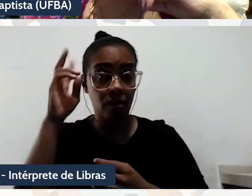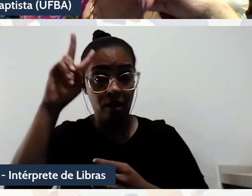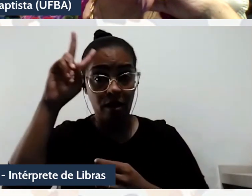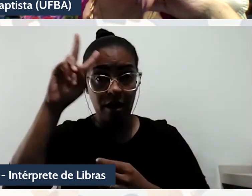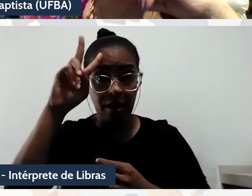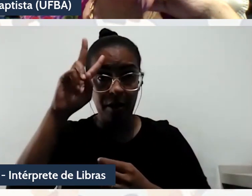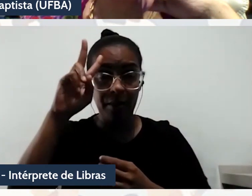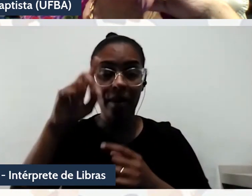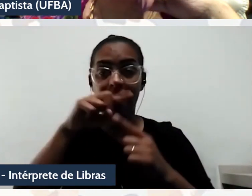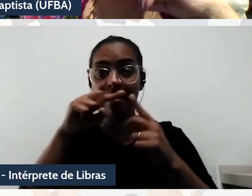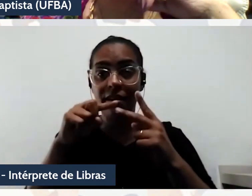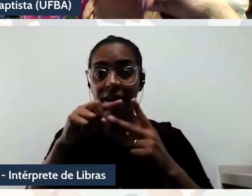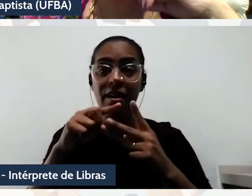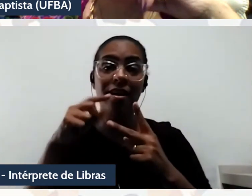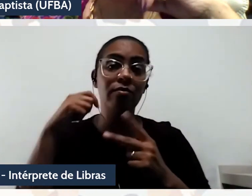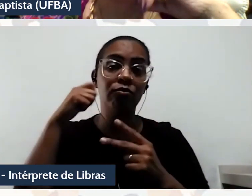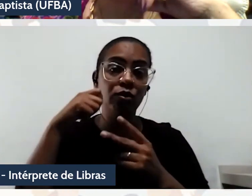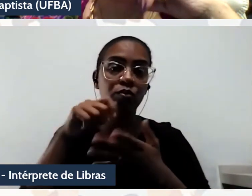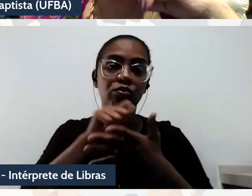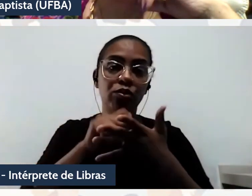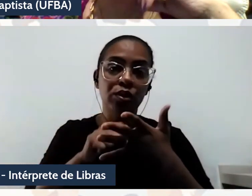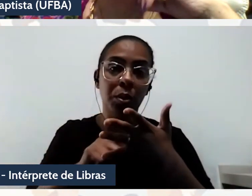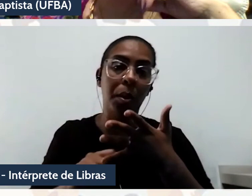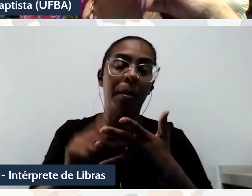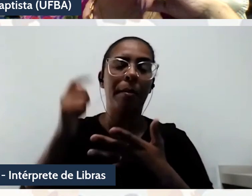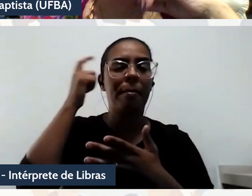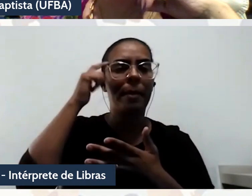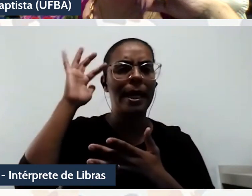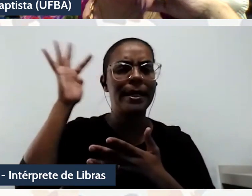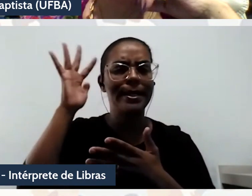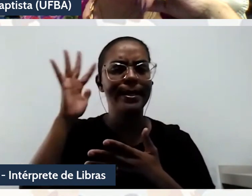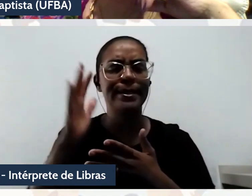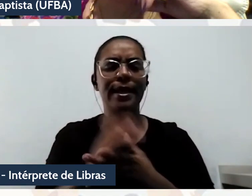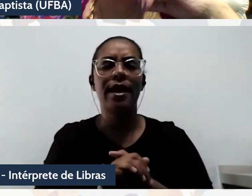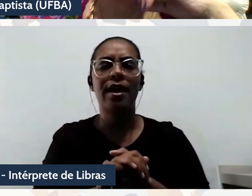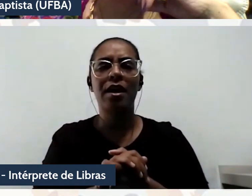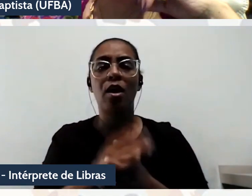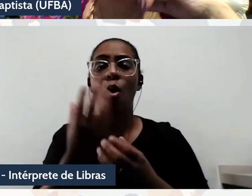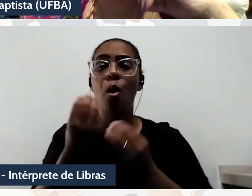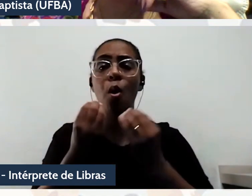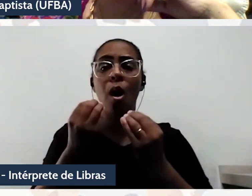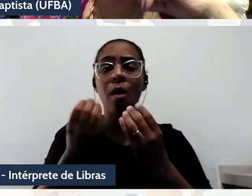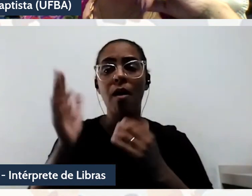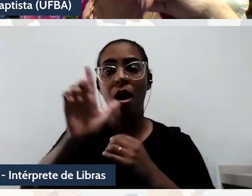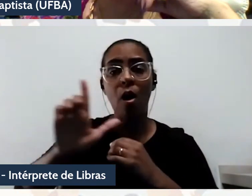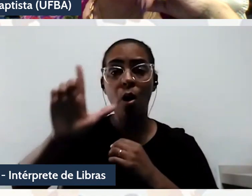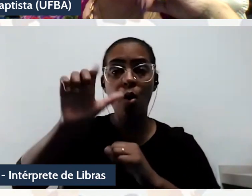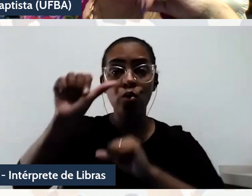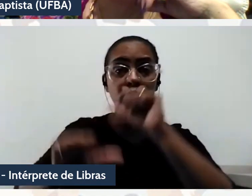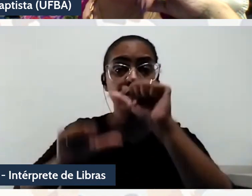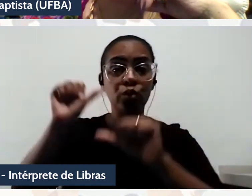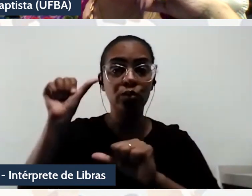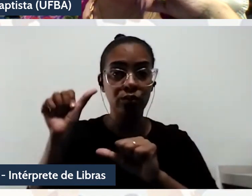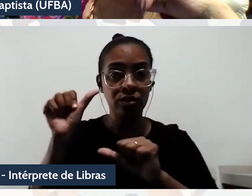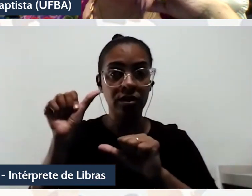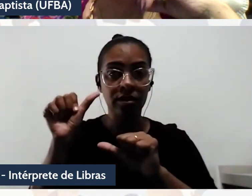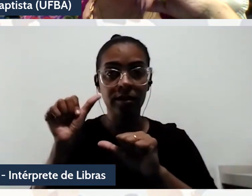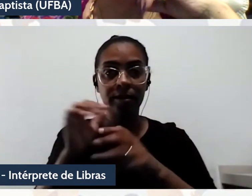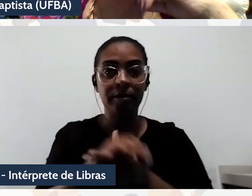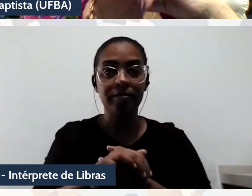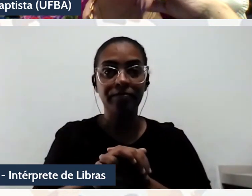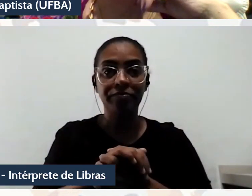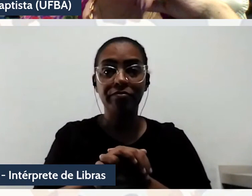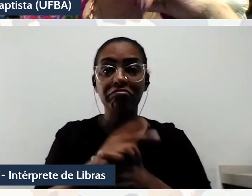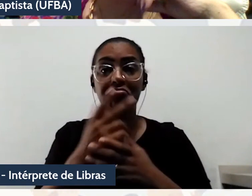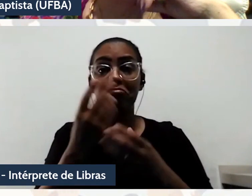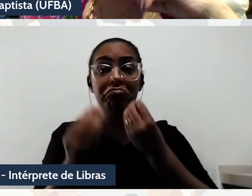para a gente tentar pensar como é que é possível subverter esta lógica, como é que é possível criar um vácuo de não comunicação,